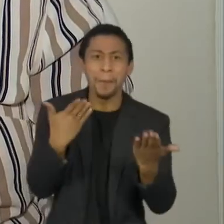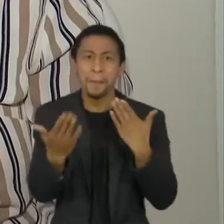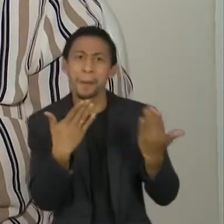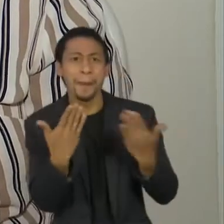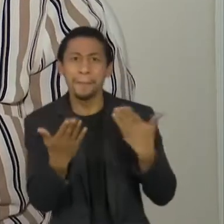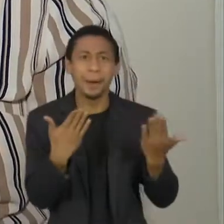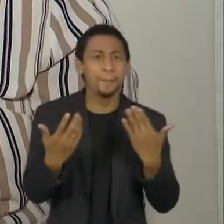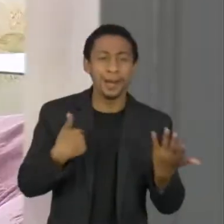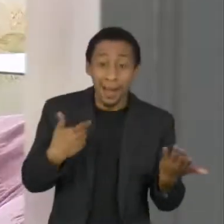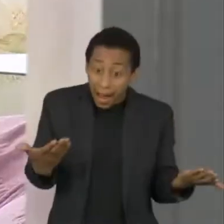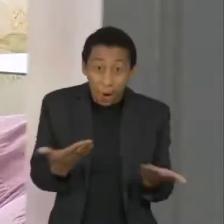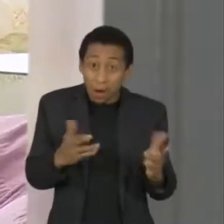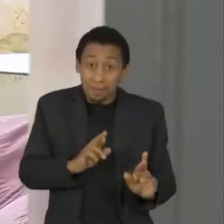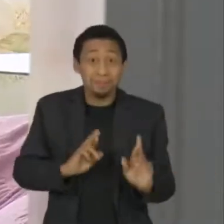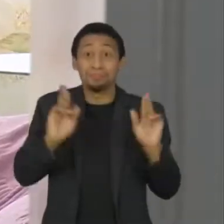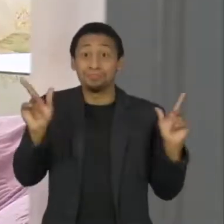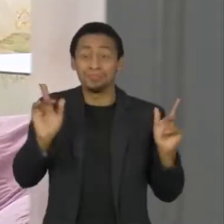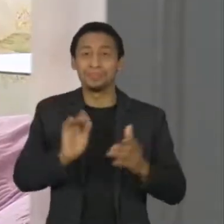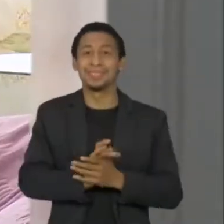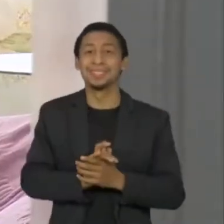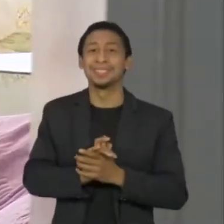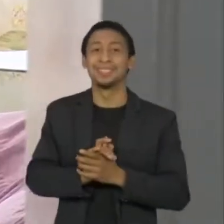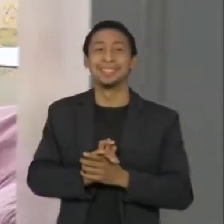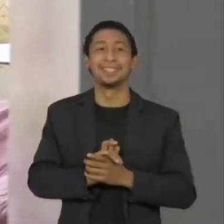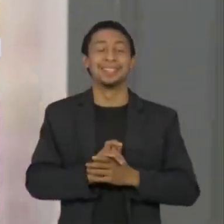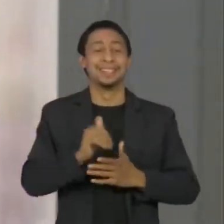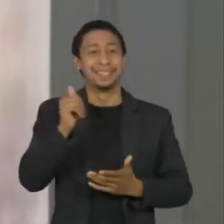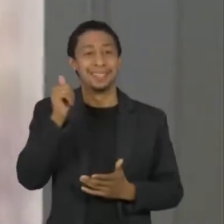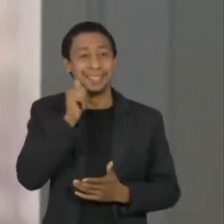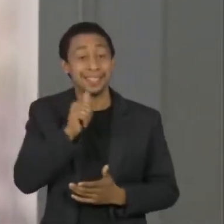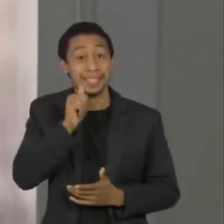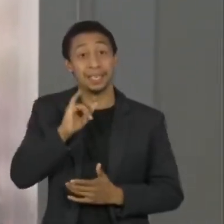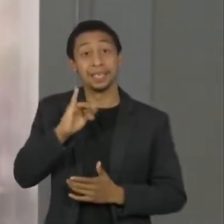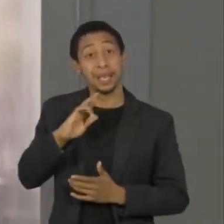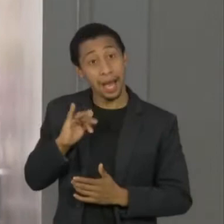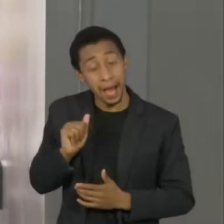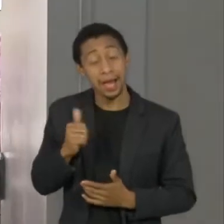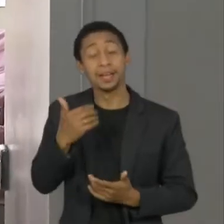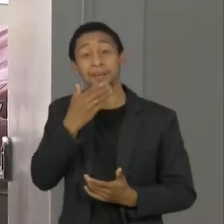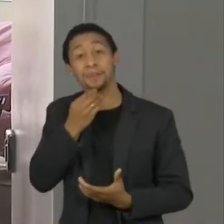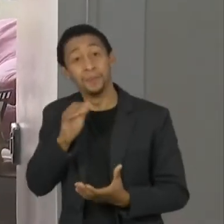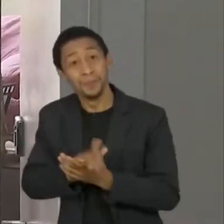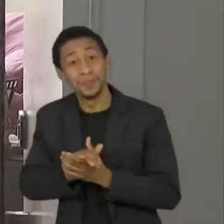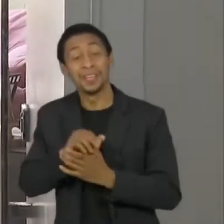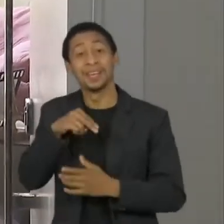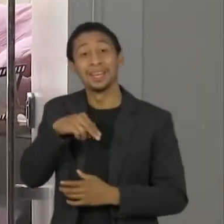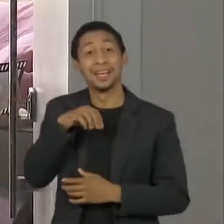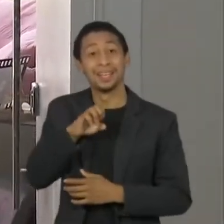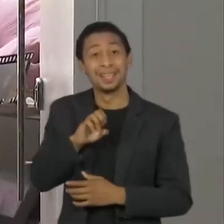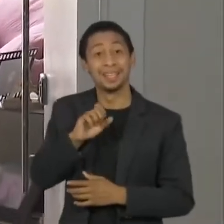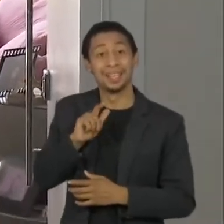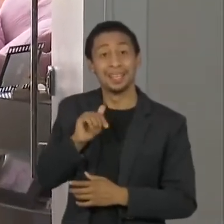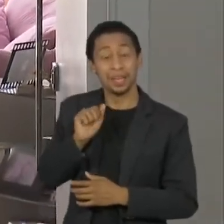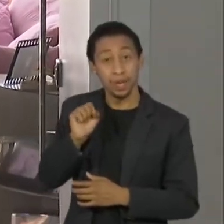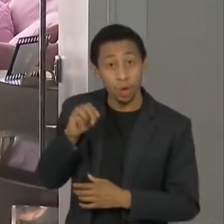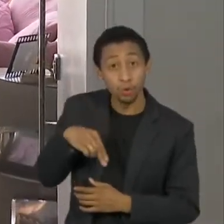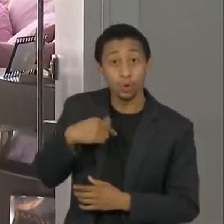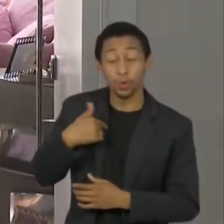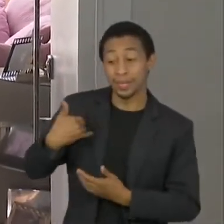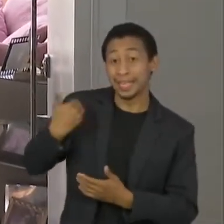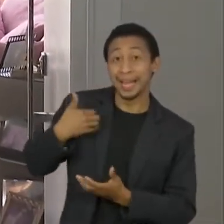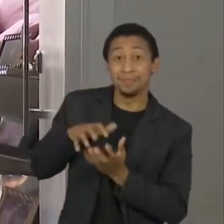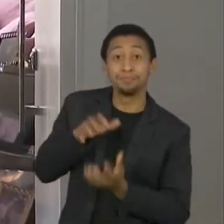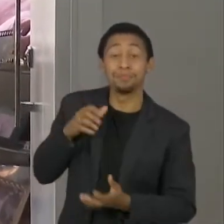conversando, como agora. Assim como Dona Iara e seu Nelson, muitas pessoas com mais de 60 anos têm conseguido